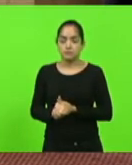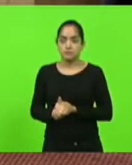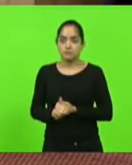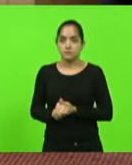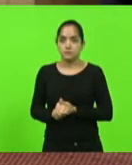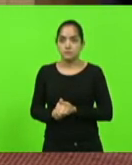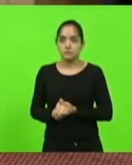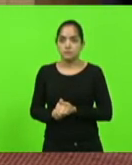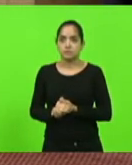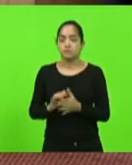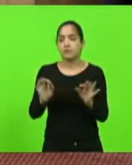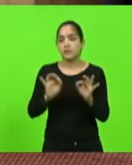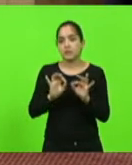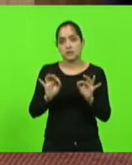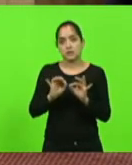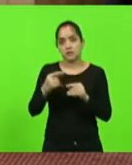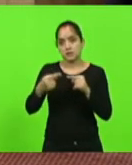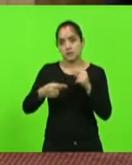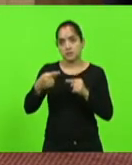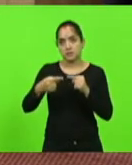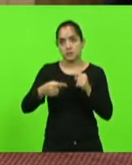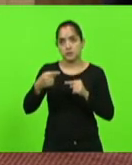Não havendo mais quem queira